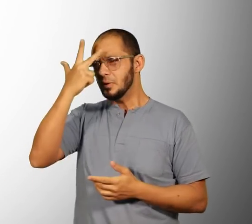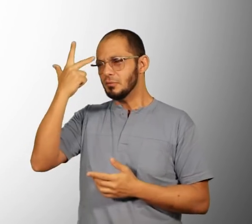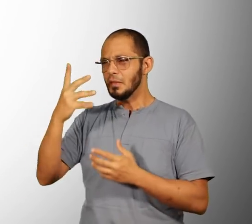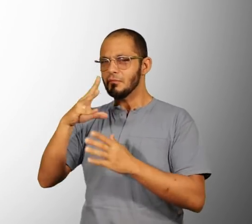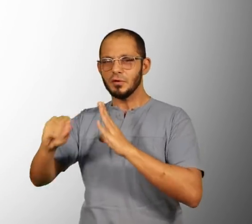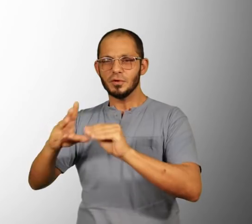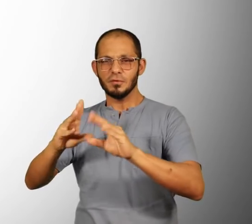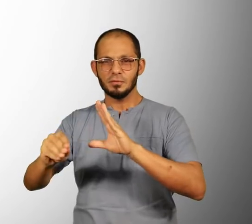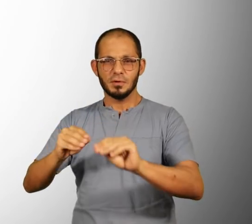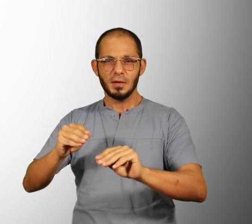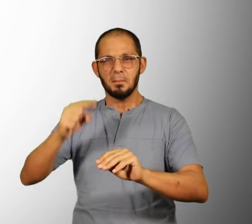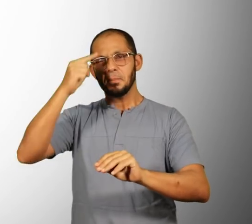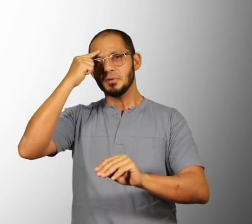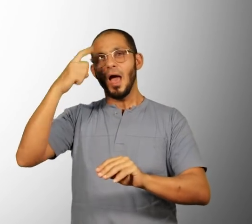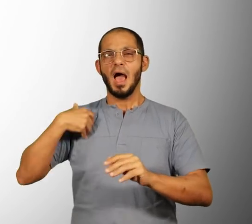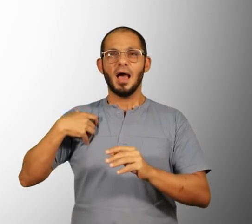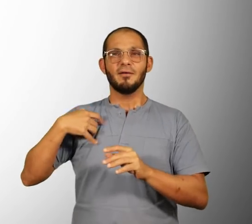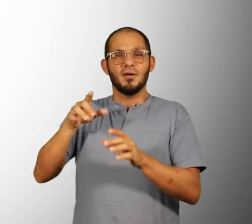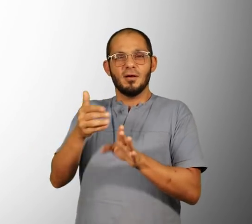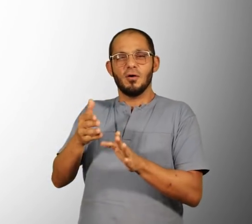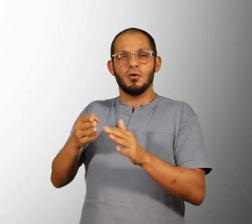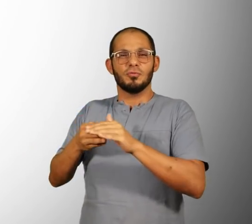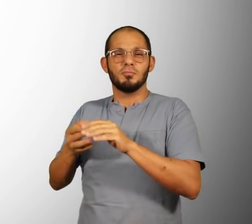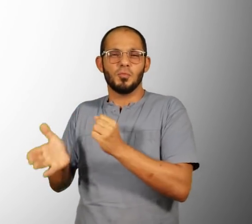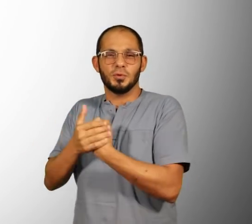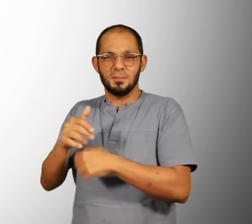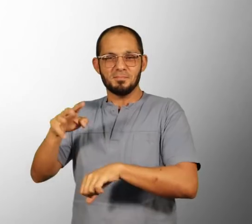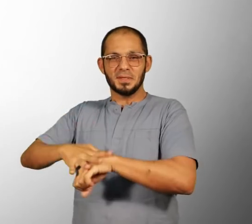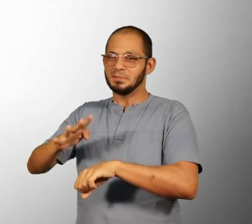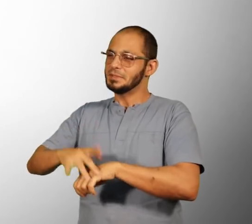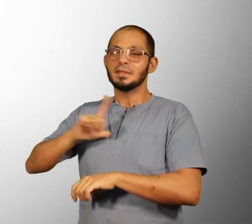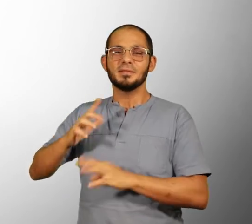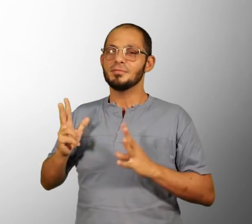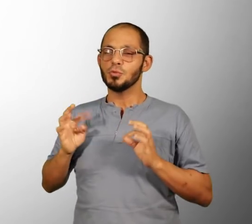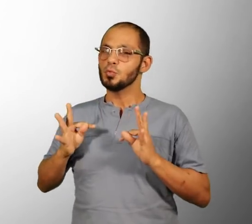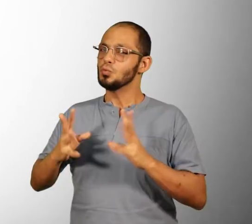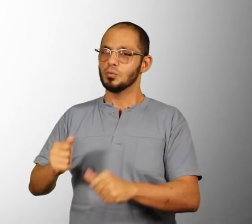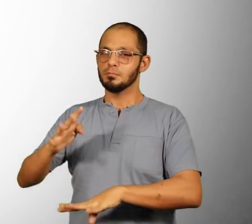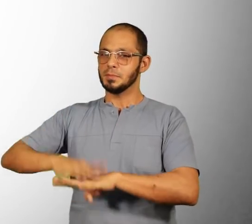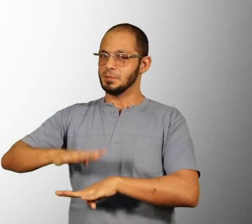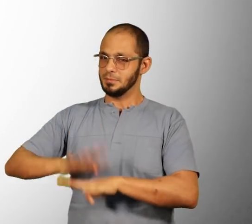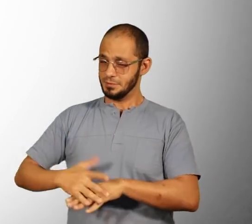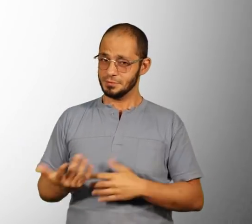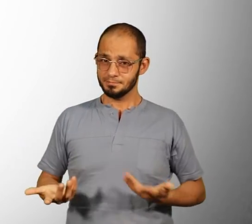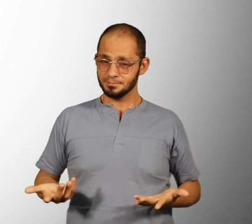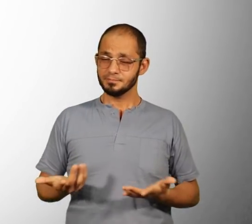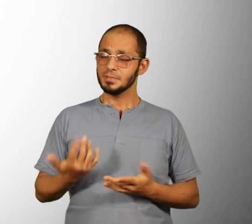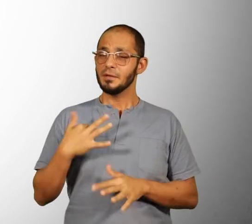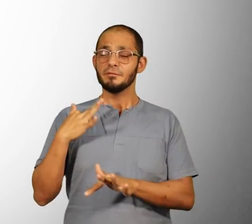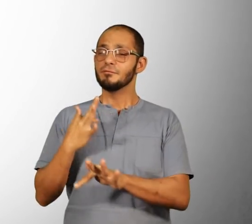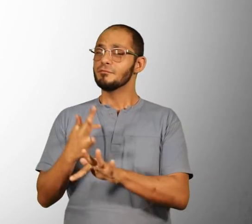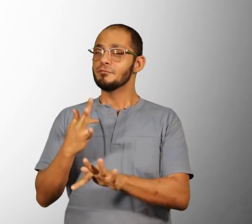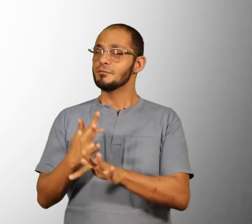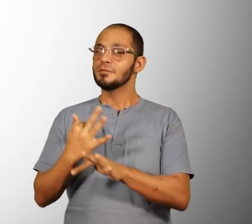-humanos, né? Você acha que você vai fugir da matemática, mas não, é pura matemática tudo. A matéria de física, que era o terror da